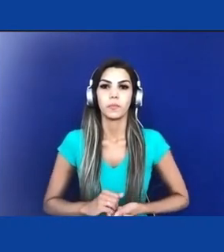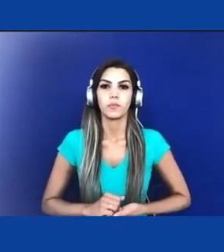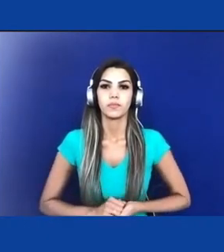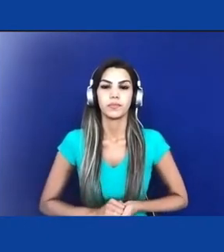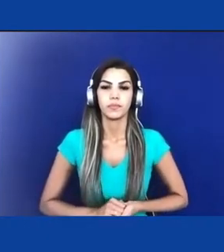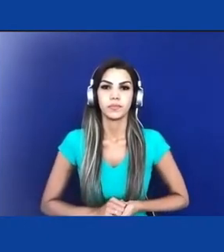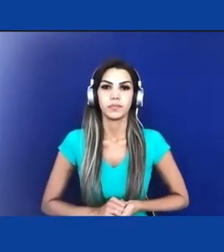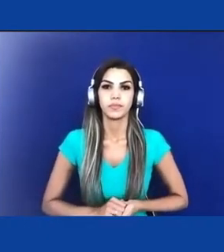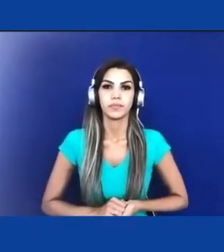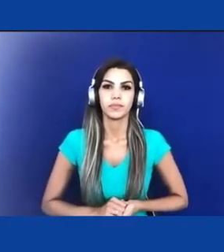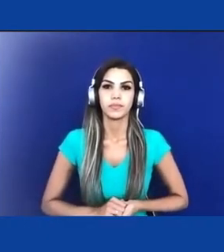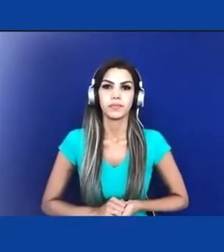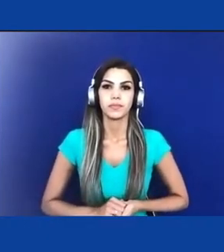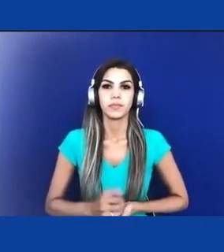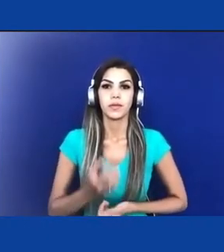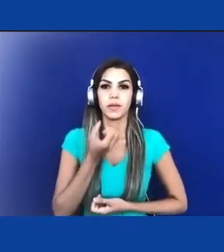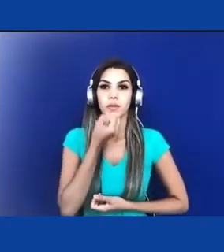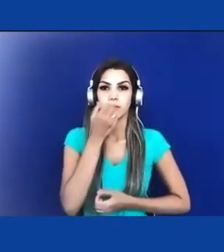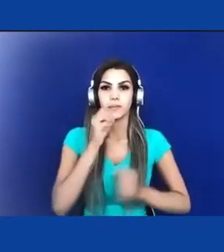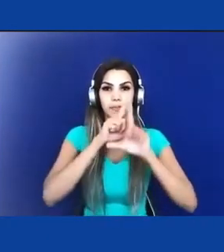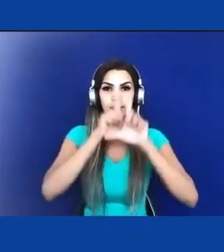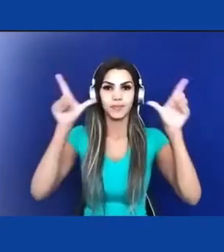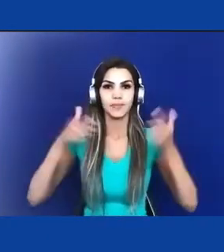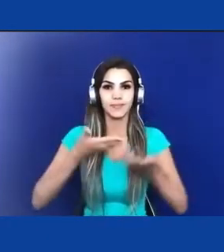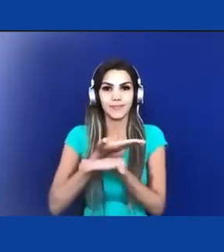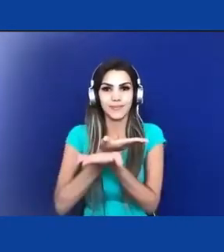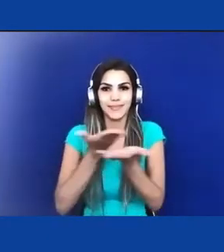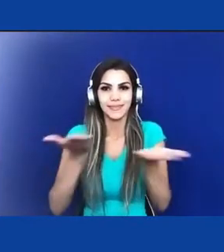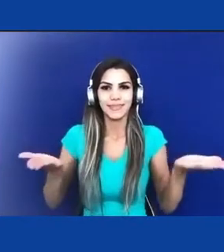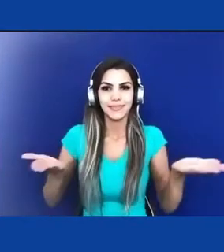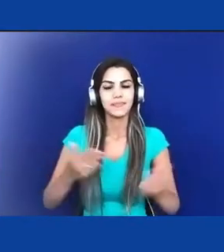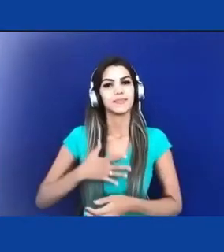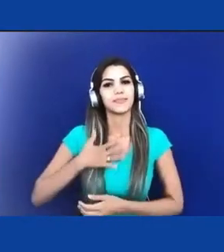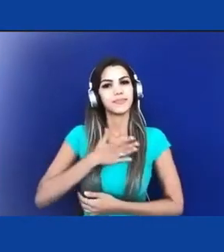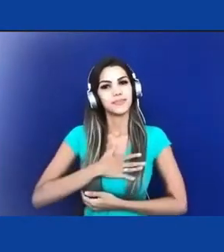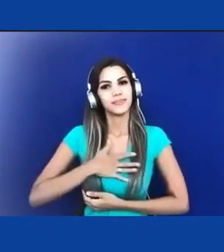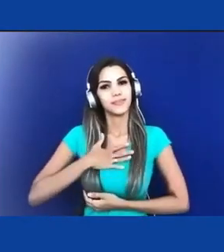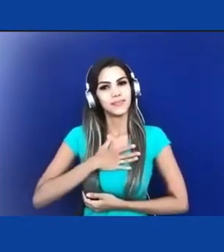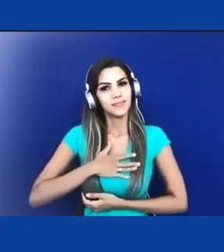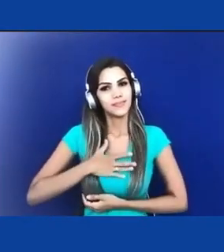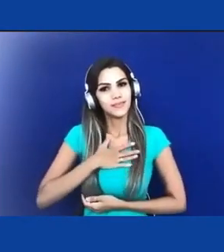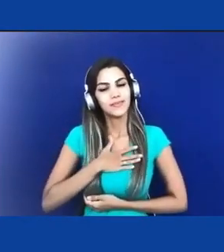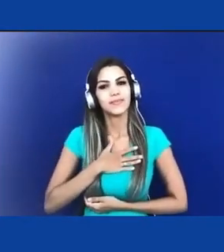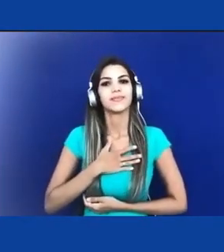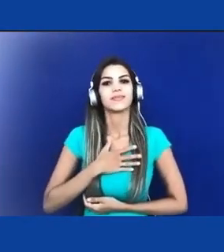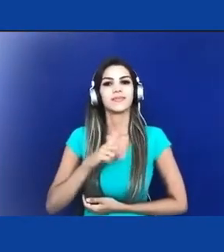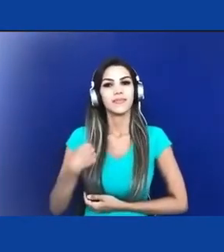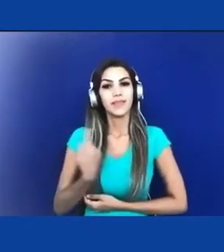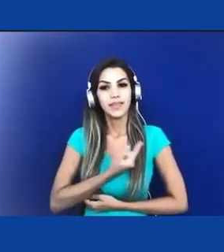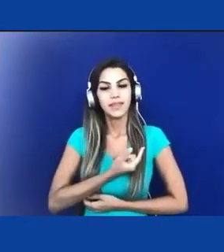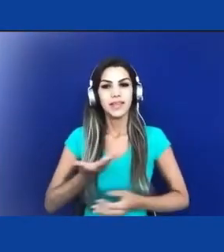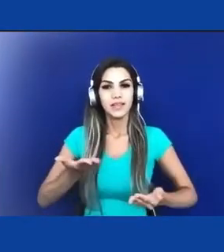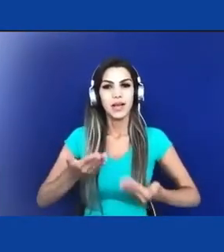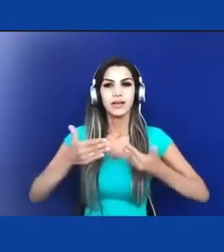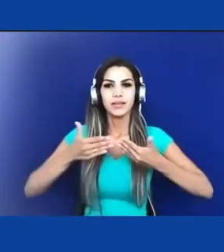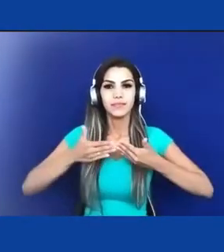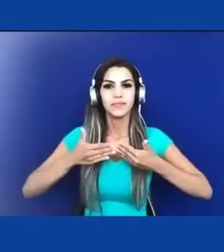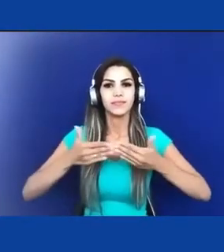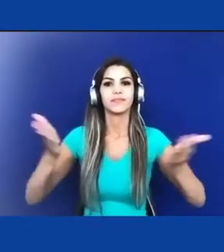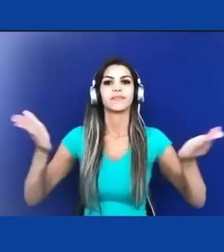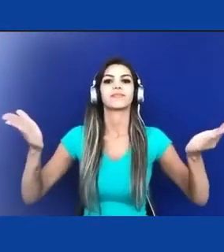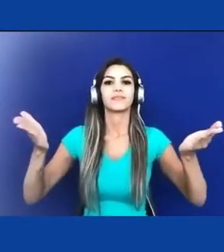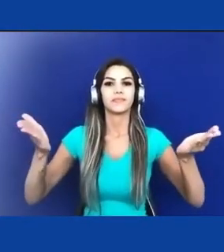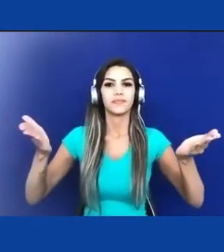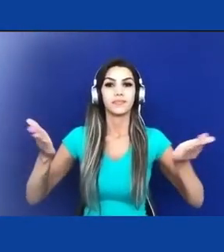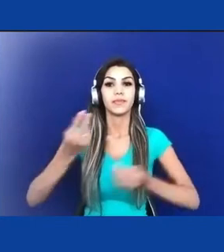Bom dia a todos, é com muito prazer que nós abrimos essa nossa segunda